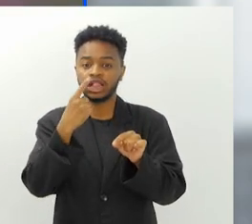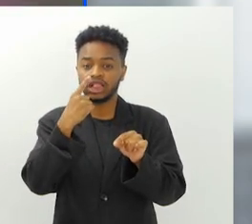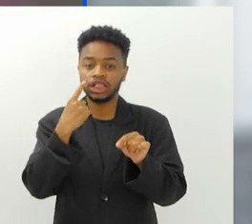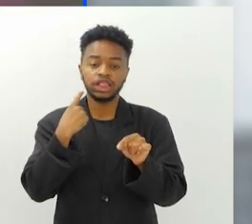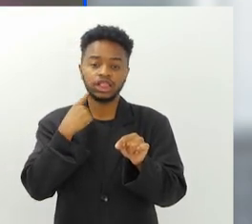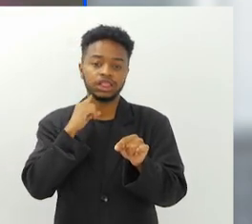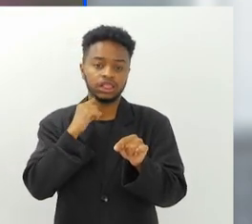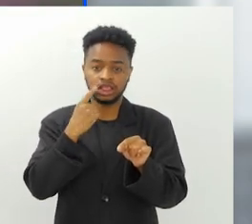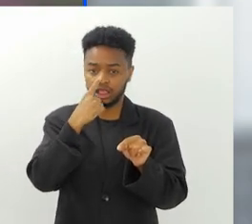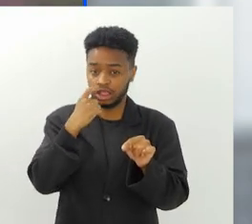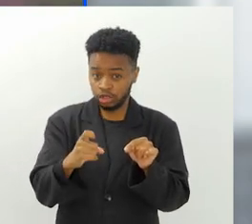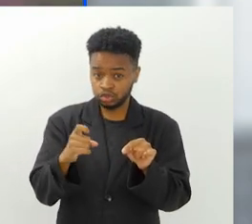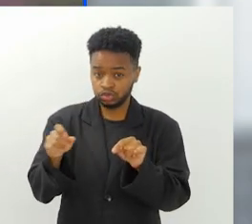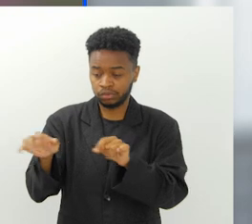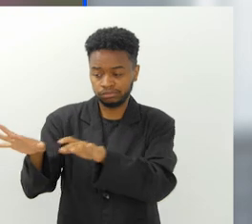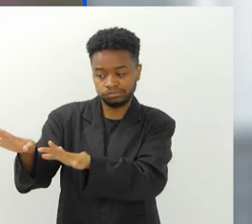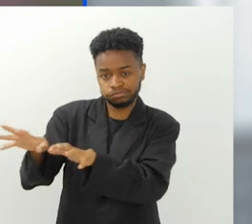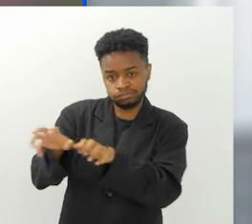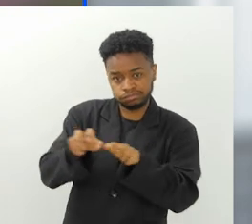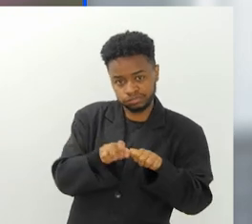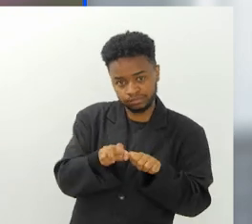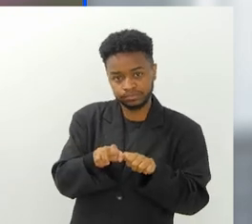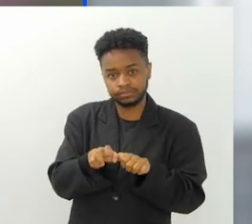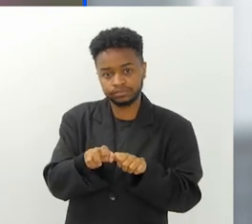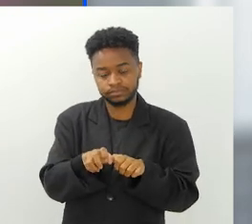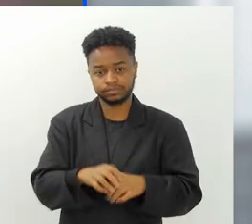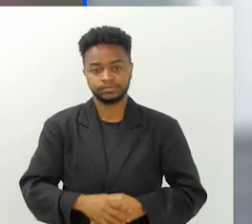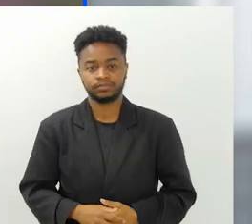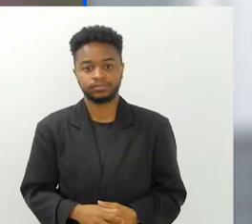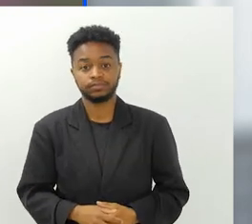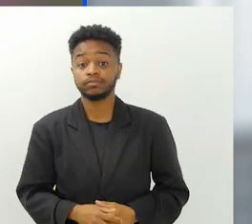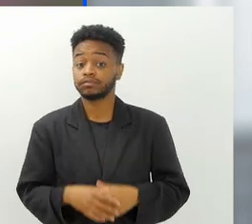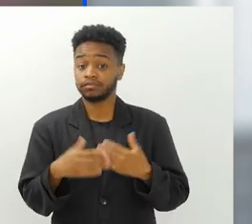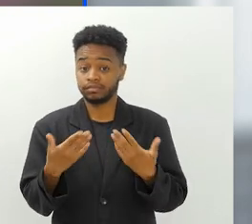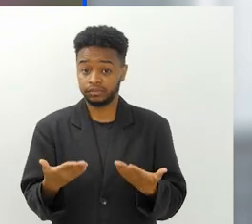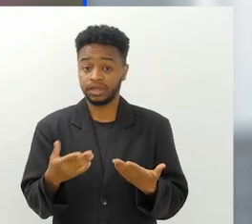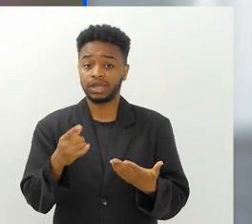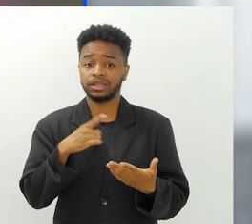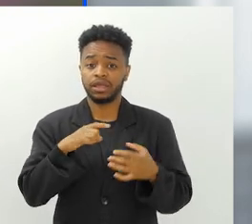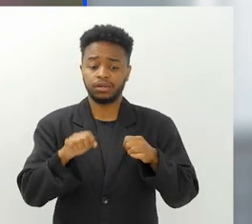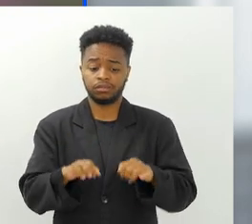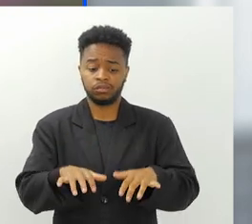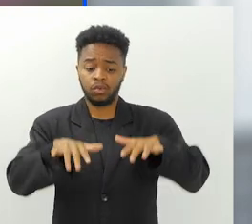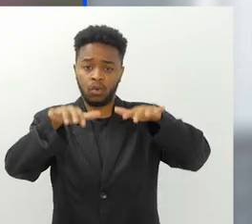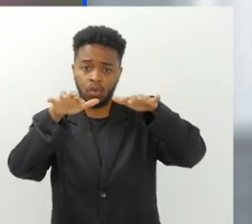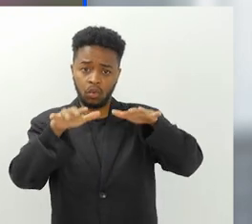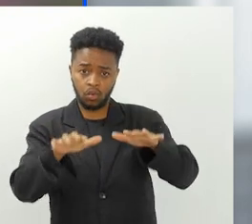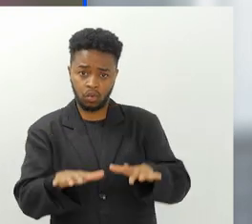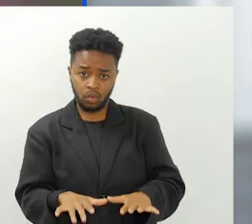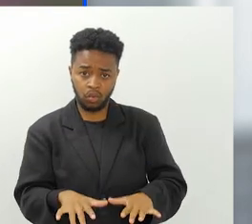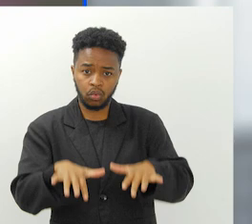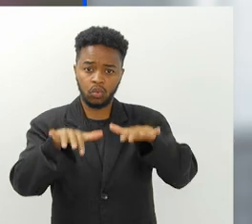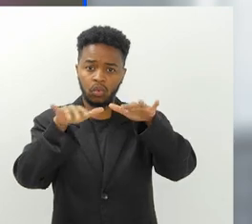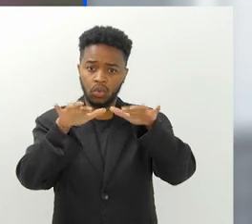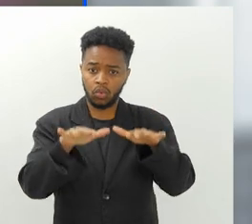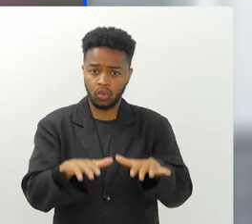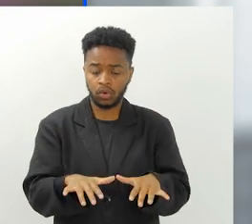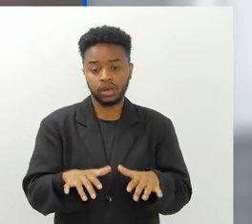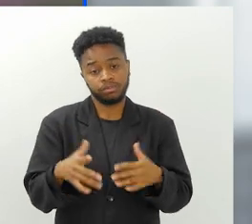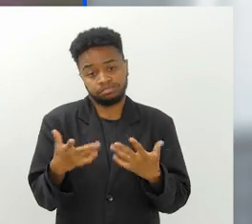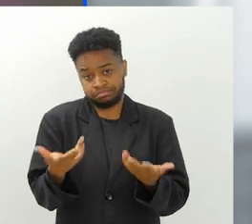todo esse lixo do fundo da Baía de Guanabara. E nessas enseadas muito